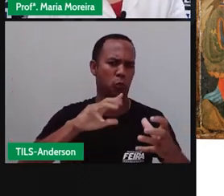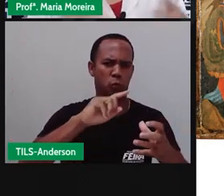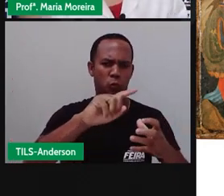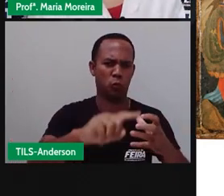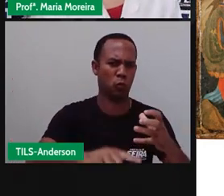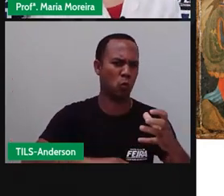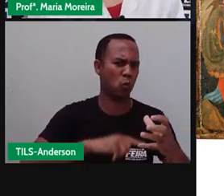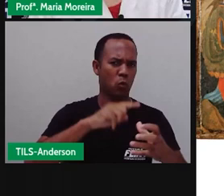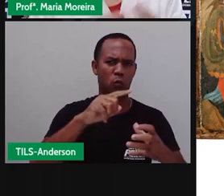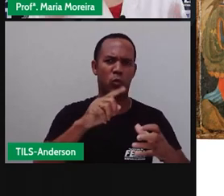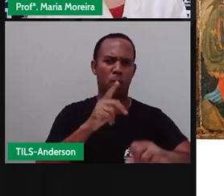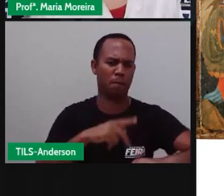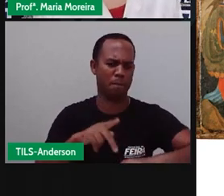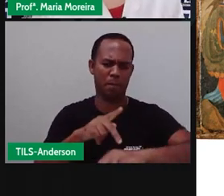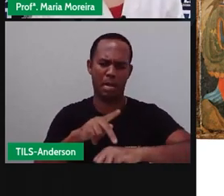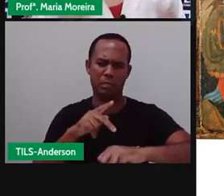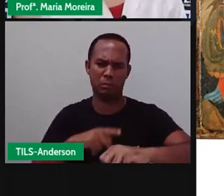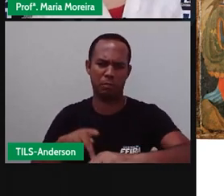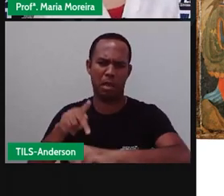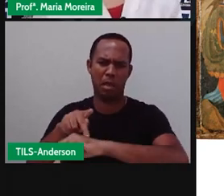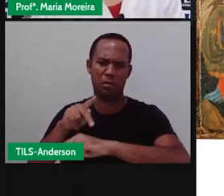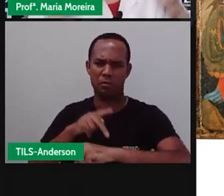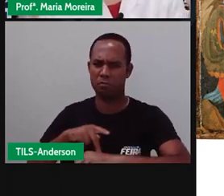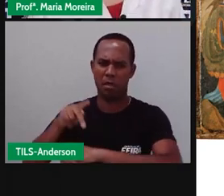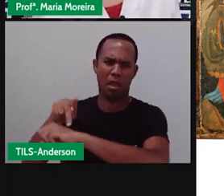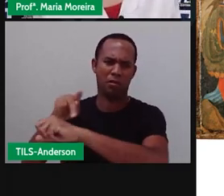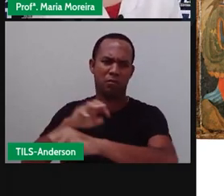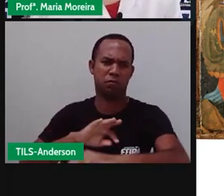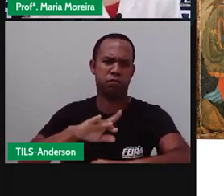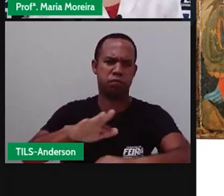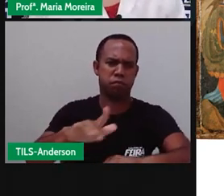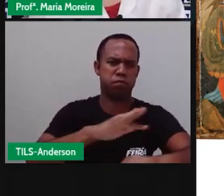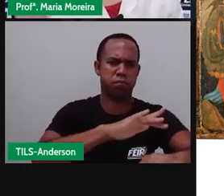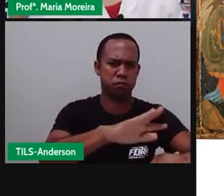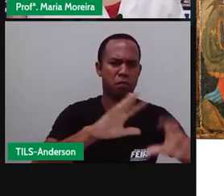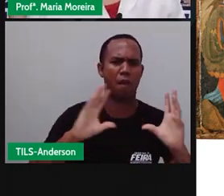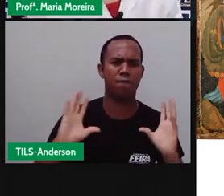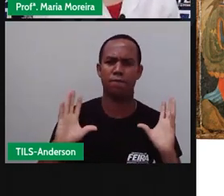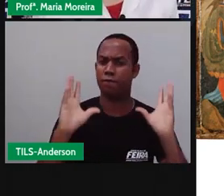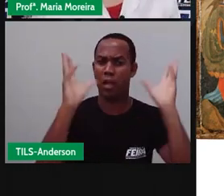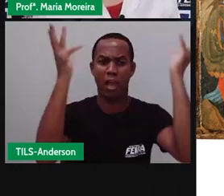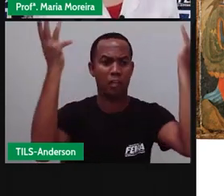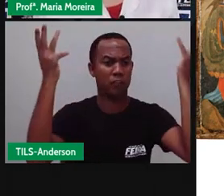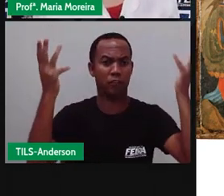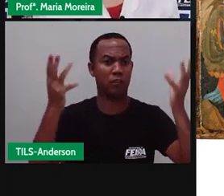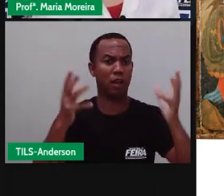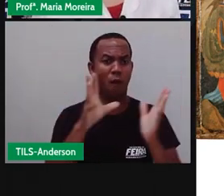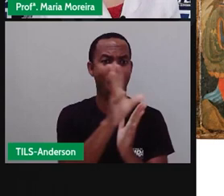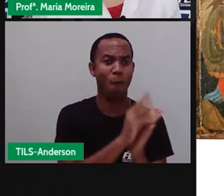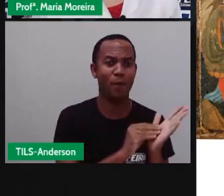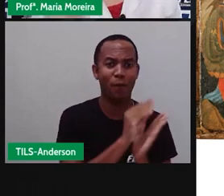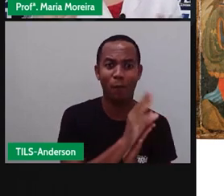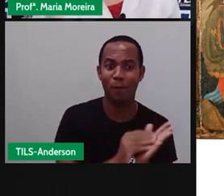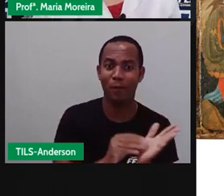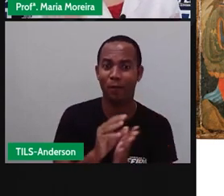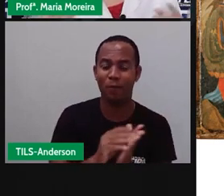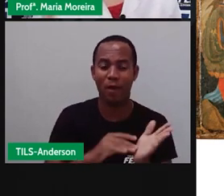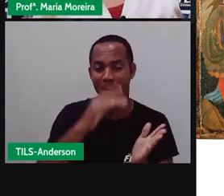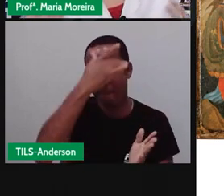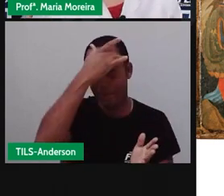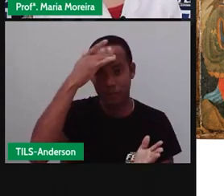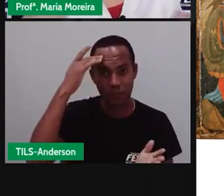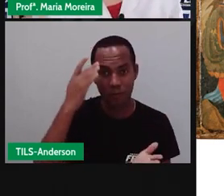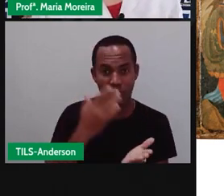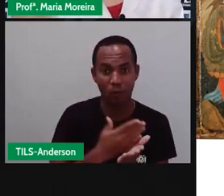sai da Europa e começa a sair de Valência, de Florença, Roma. E ganham o quê? O mundo. E aí essas pessoas